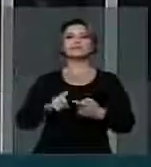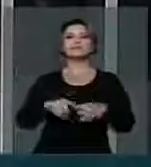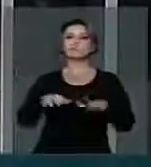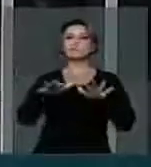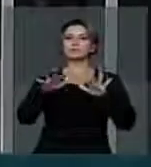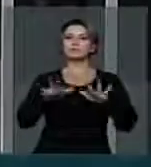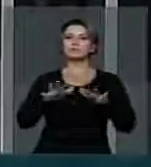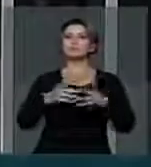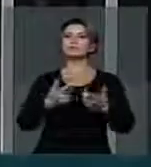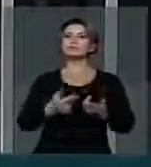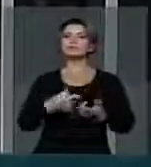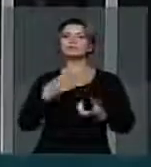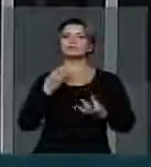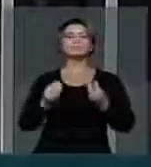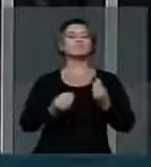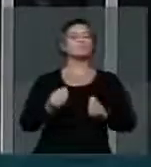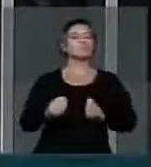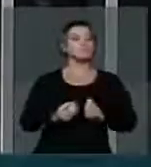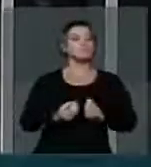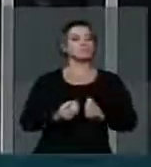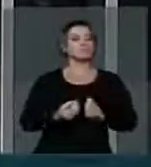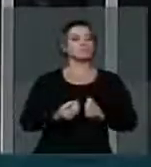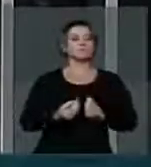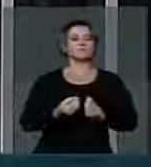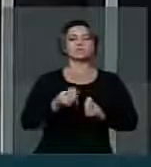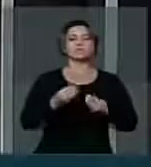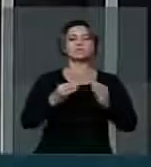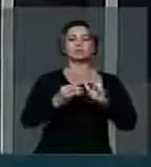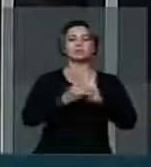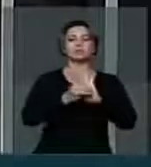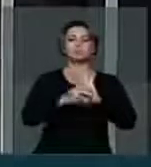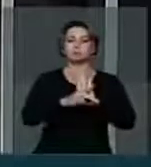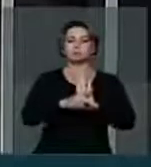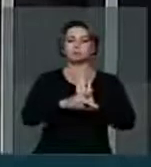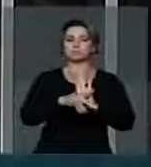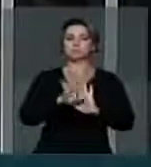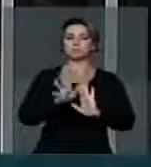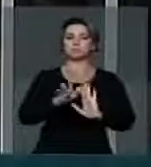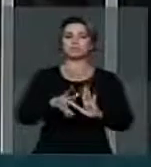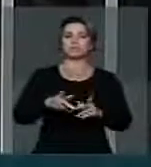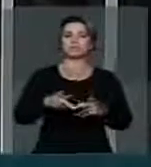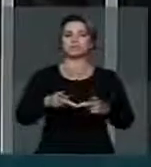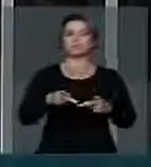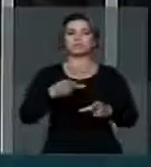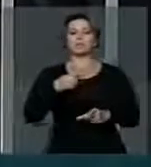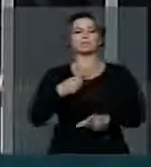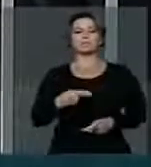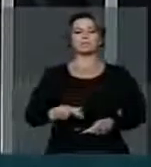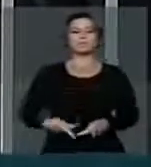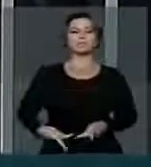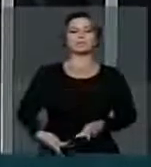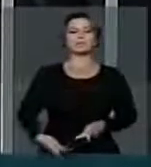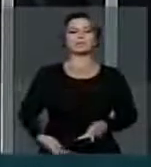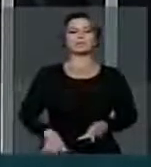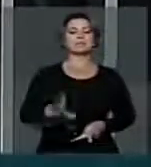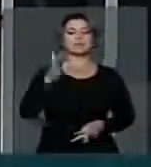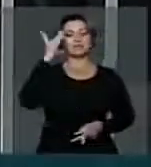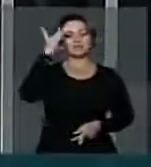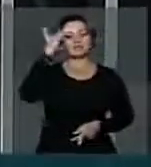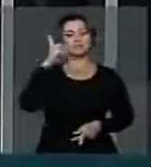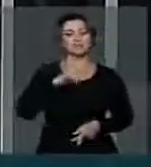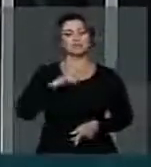números gerais, vejam só, a medida provisória da Presidenta da República tinha